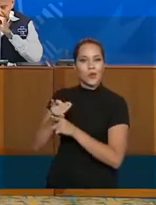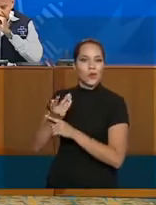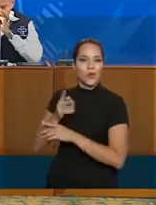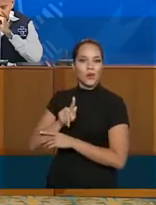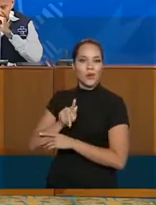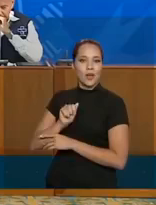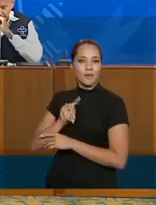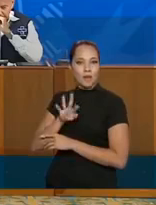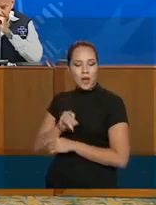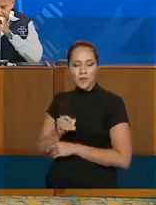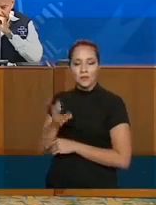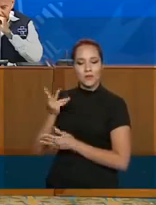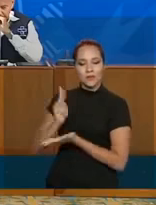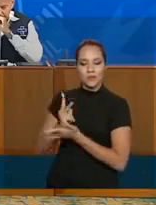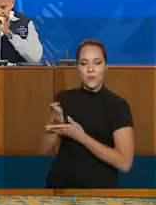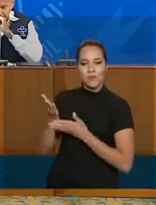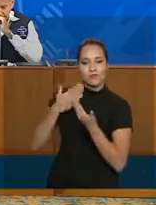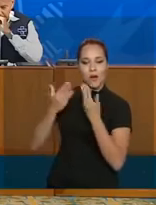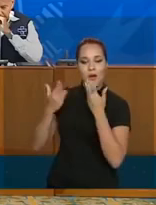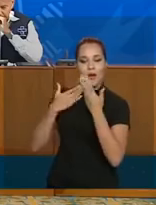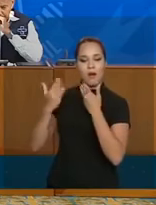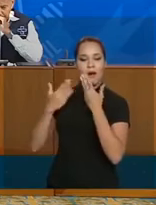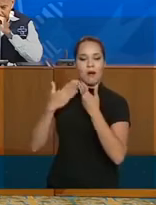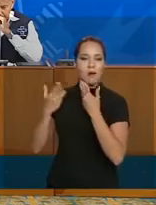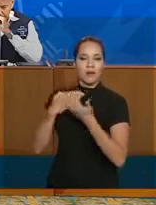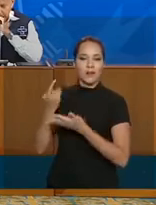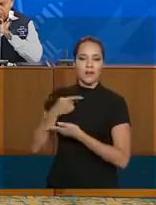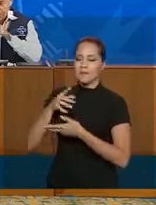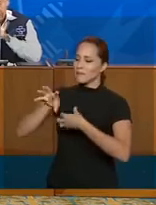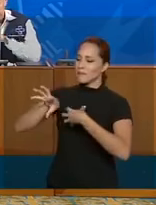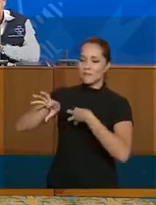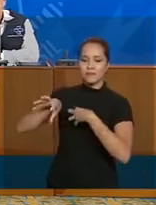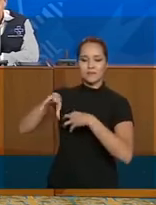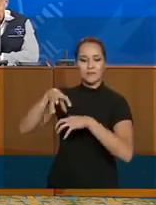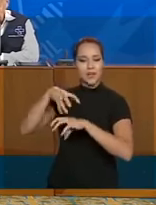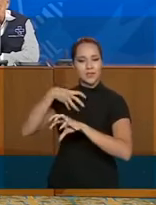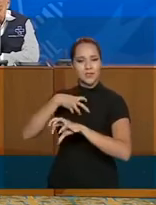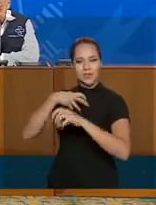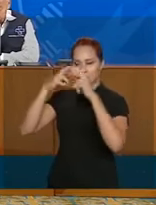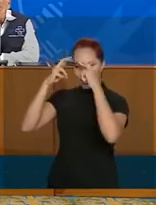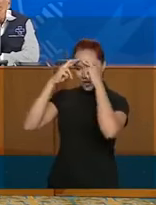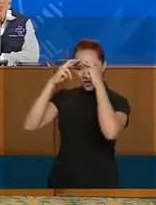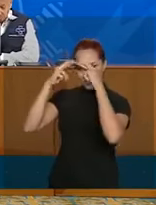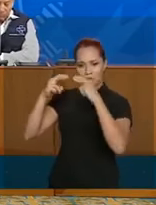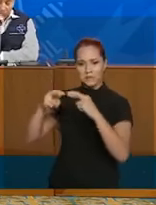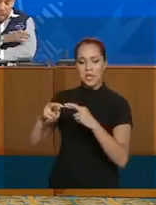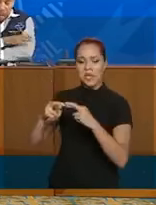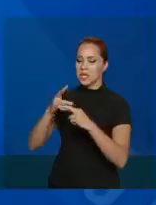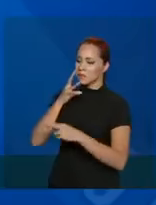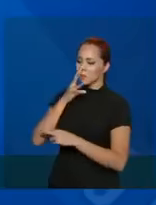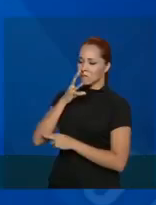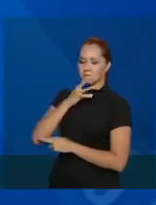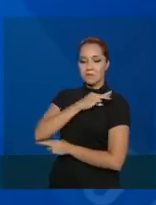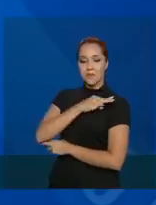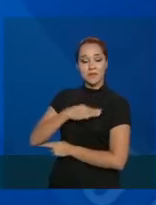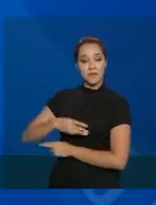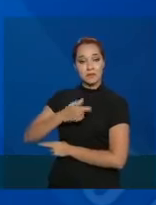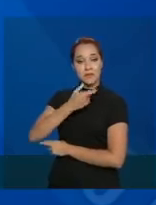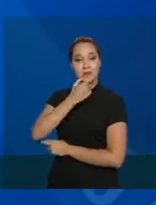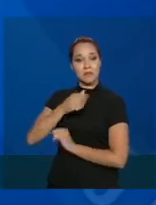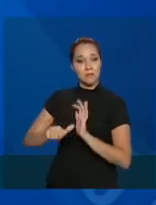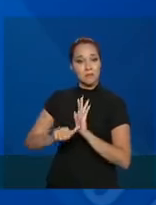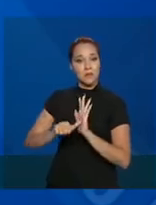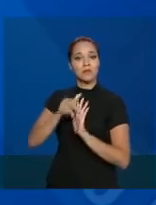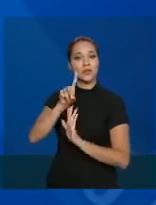começou e foi uma empatia, um respeito, admiração pelo ministro Mandetta desde o primeiro